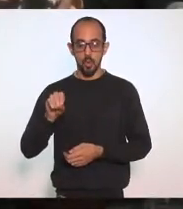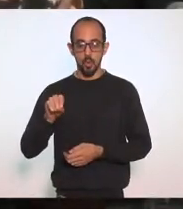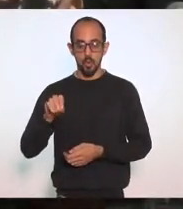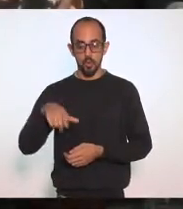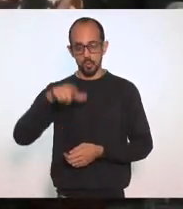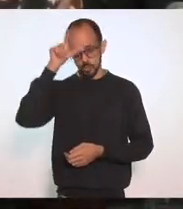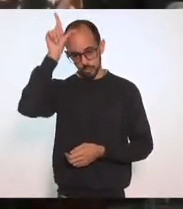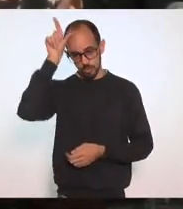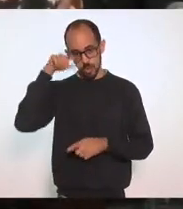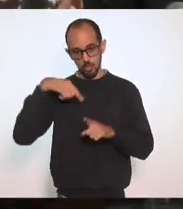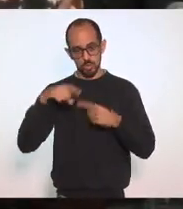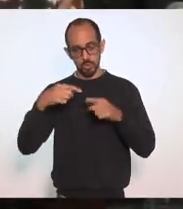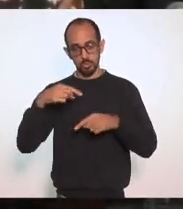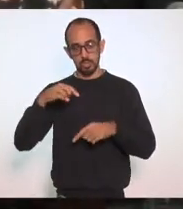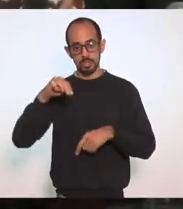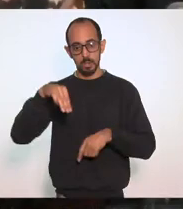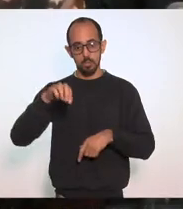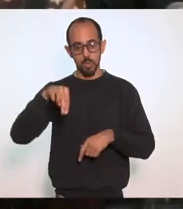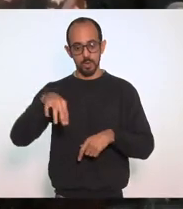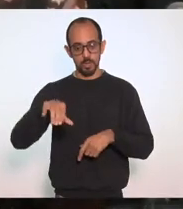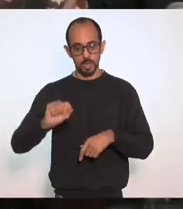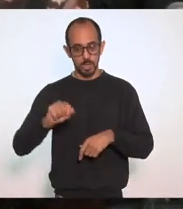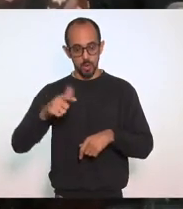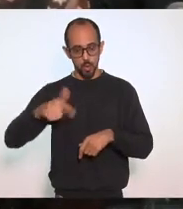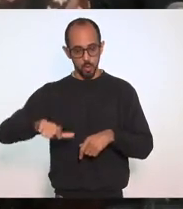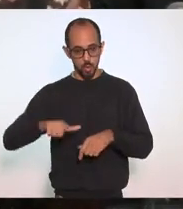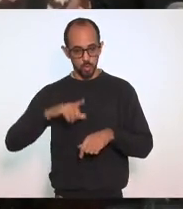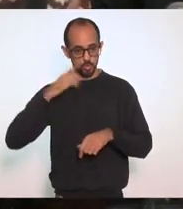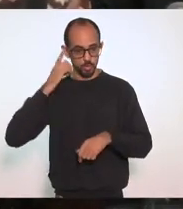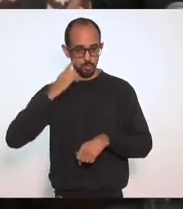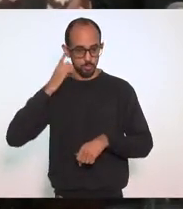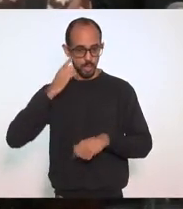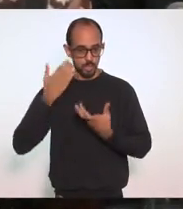Presidente Depois da Mônica Algum outro deputado Que queira